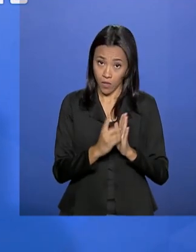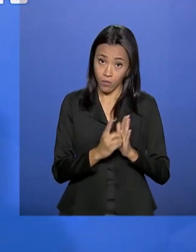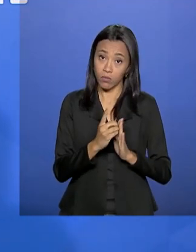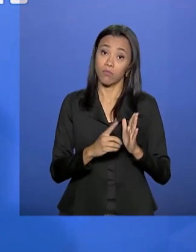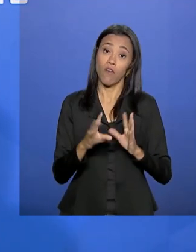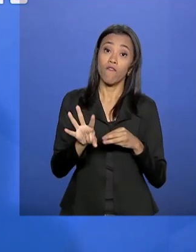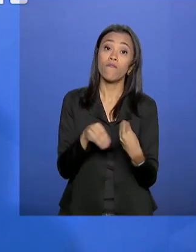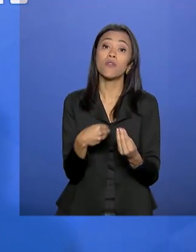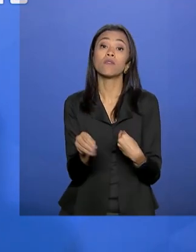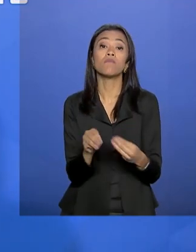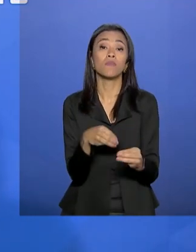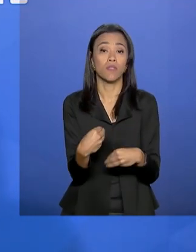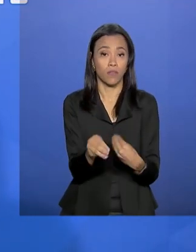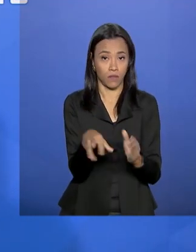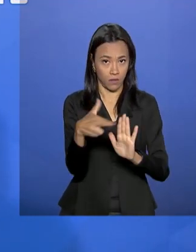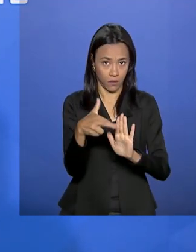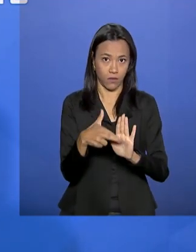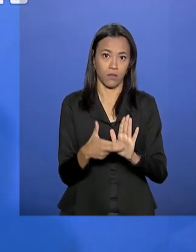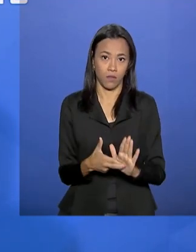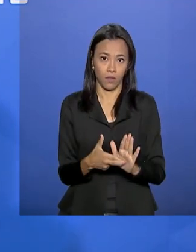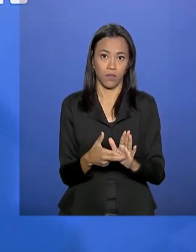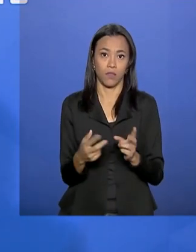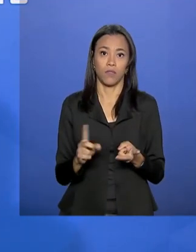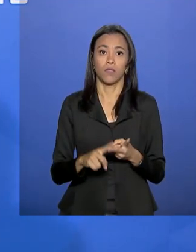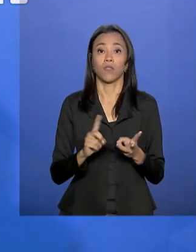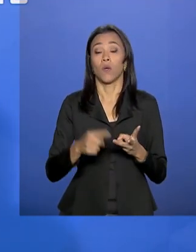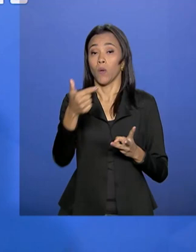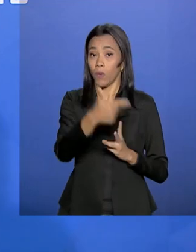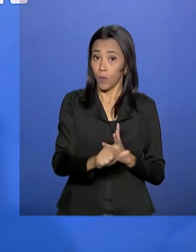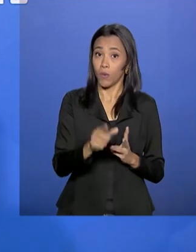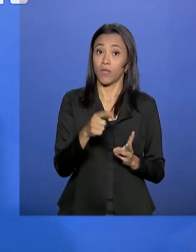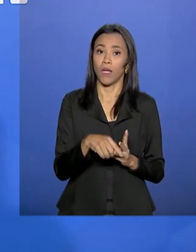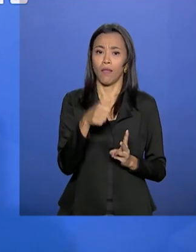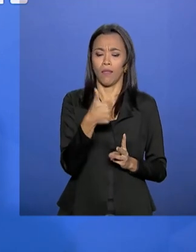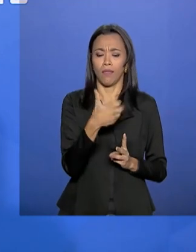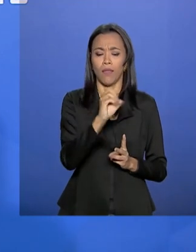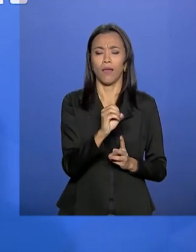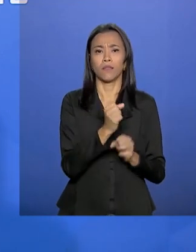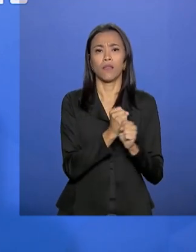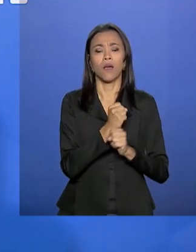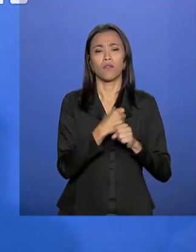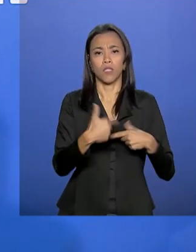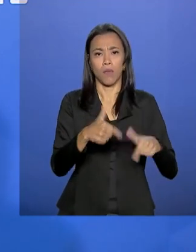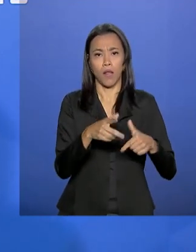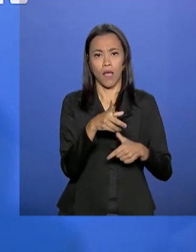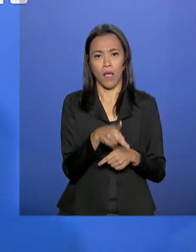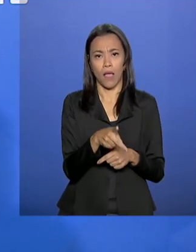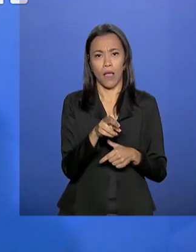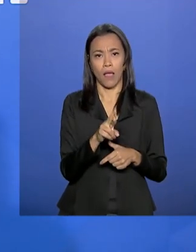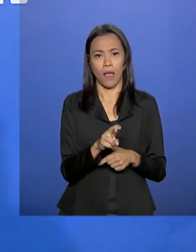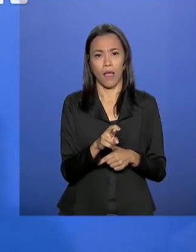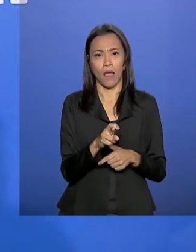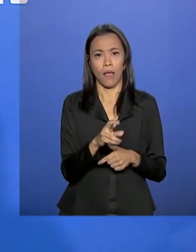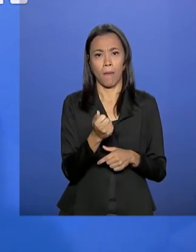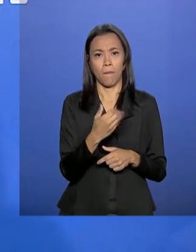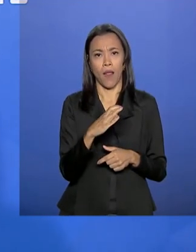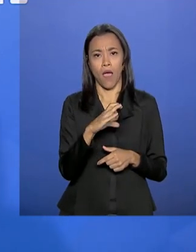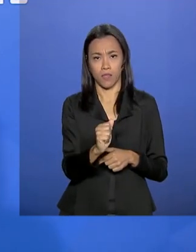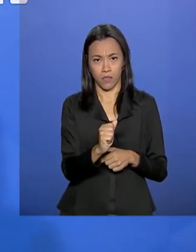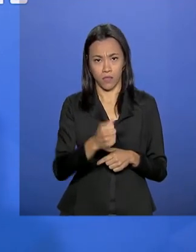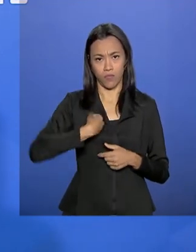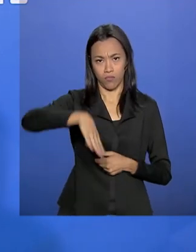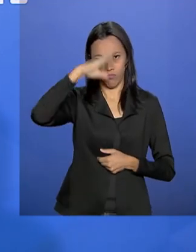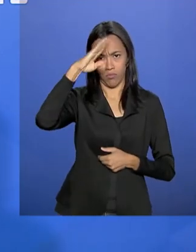possibilidade. Praça das Forças Armadas, com 10 anos de serviço ou mais, são as praças estabilizáveis,